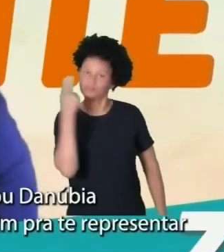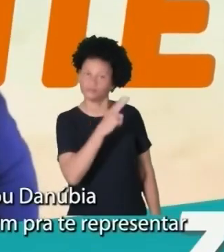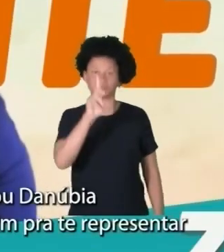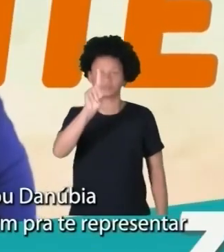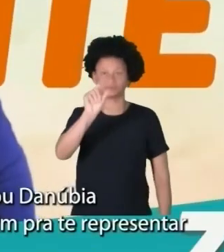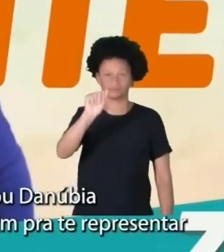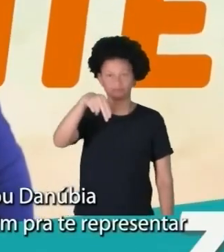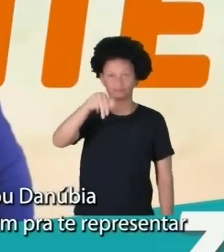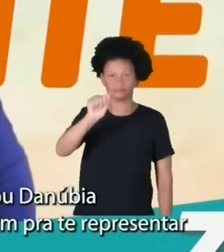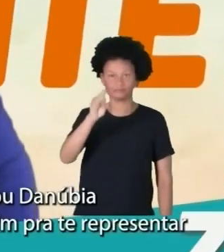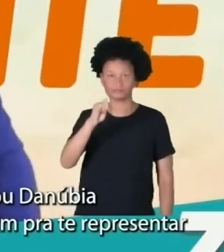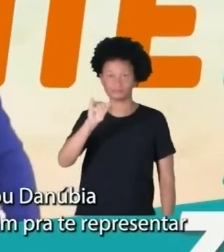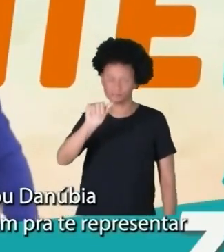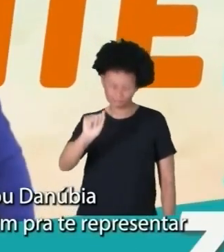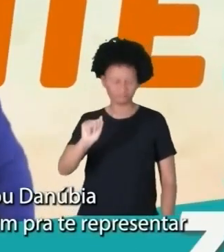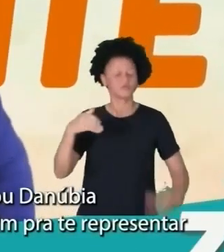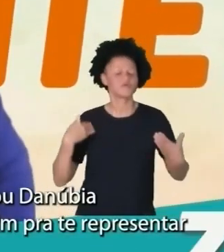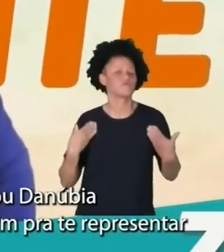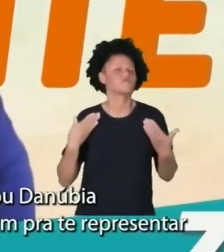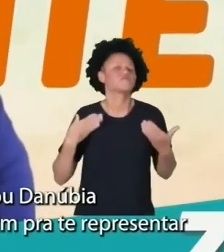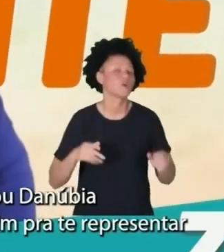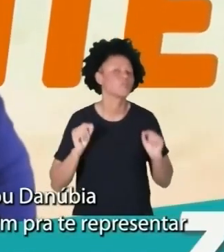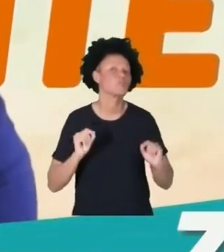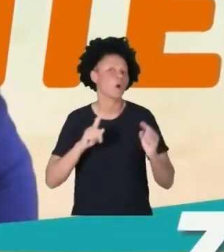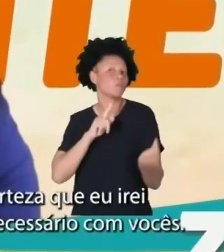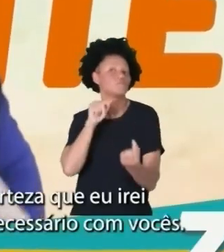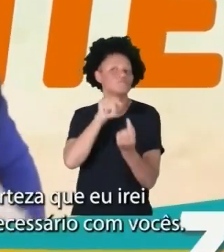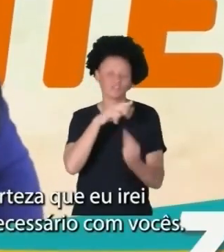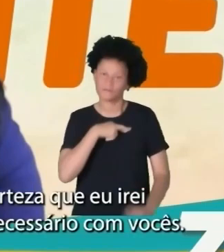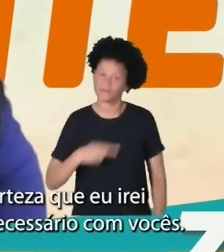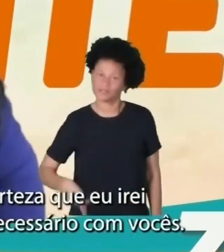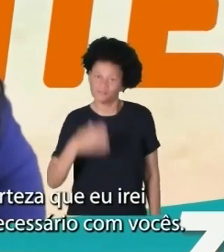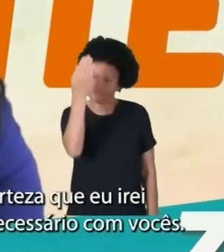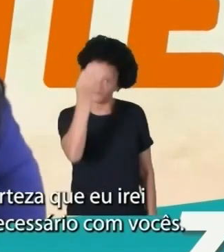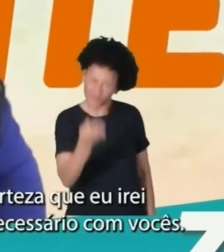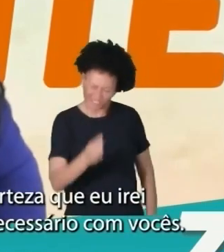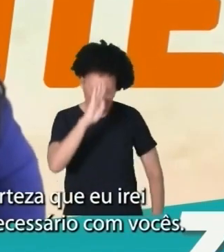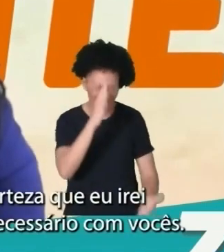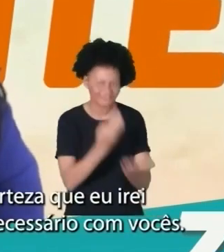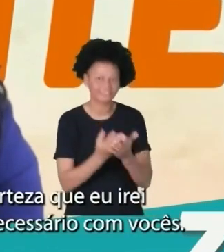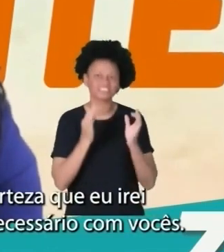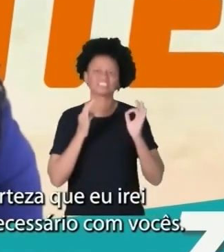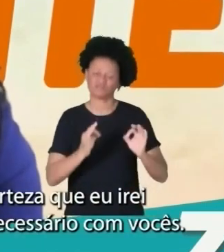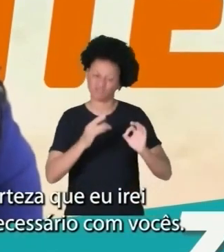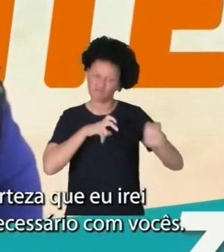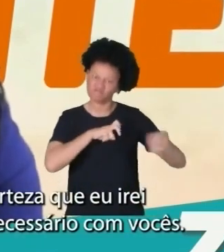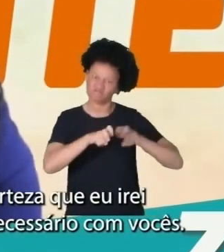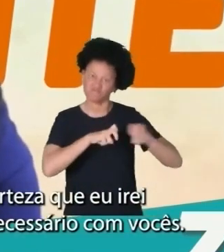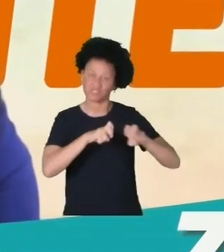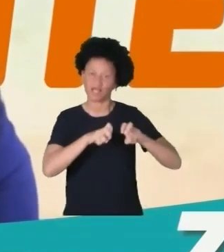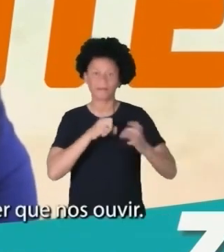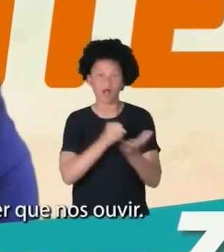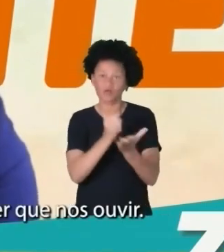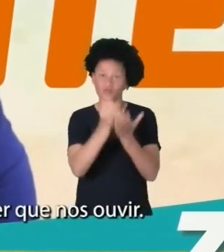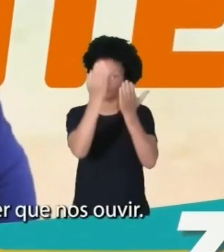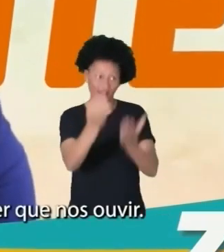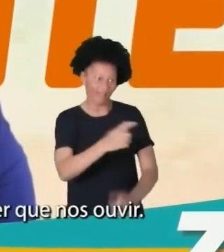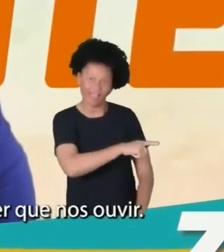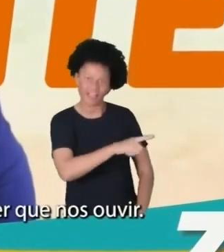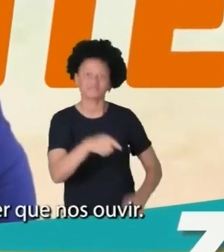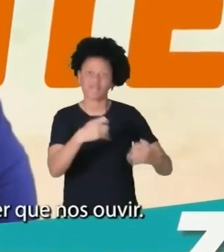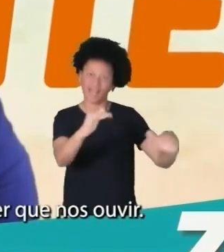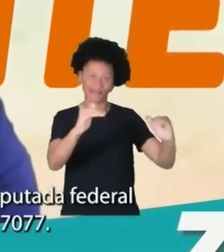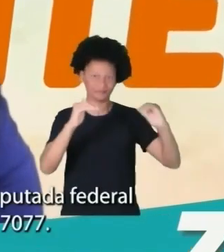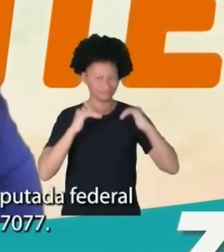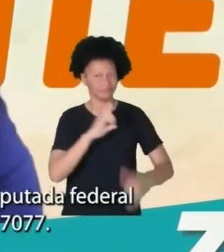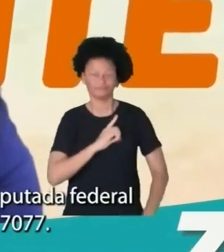Eu sou Danube Barbosa. Eu vim pra te representar. E tenha certeza que eu irei até onde for necessário por você. Eles vão